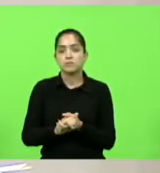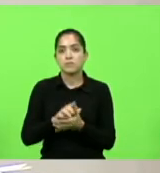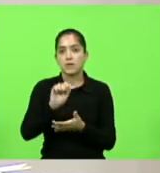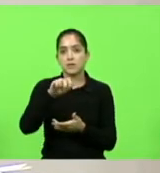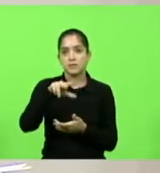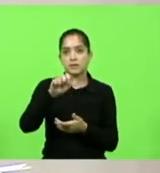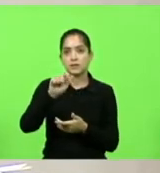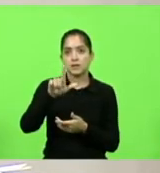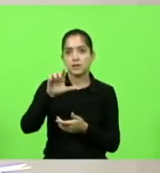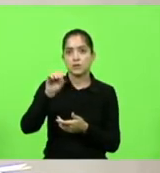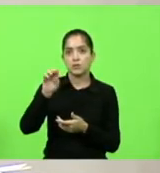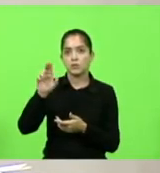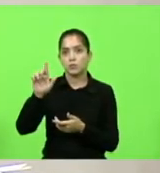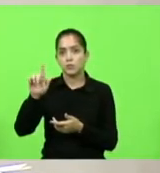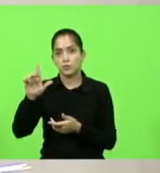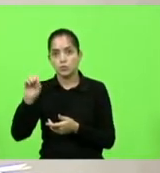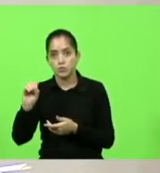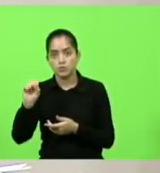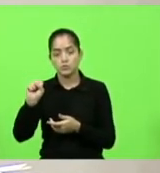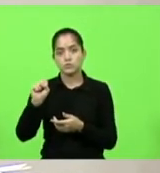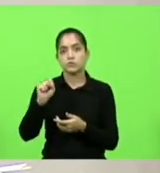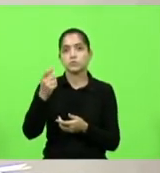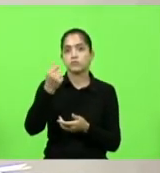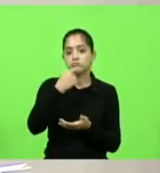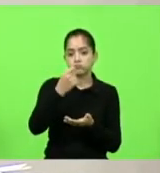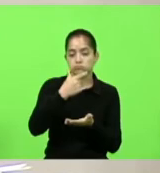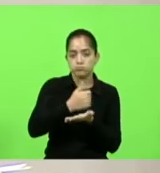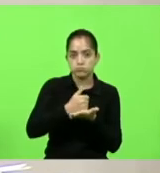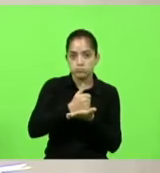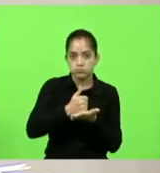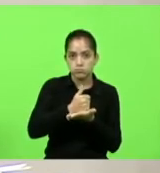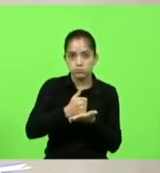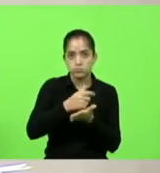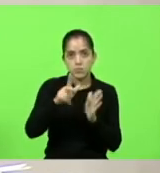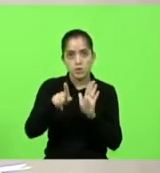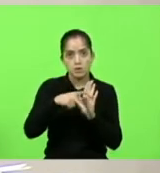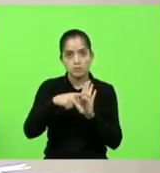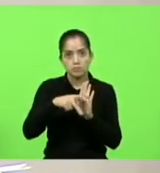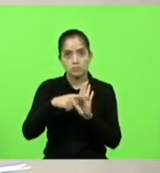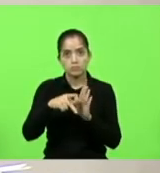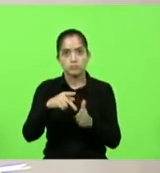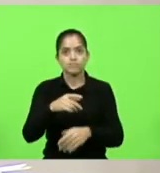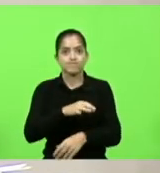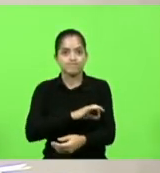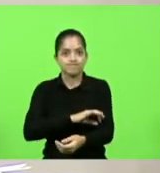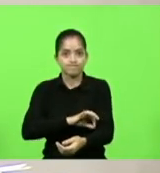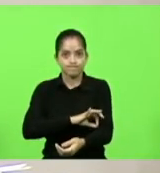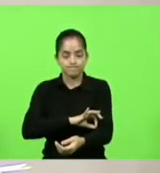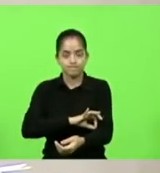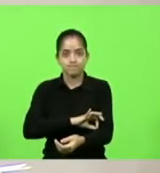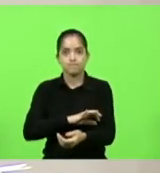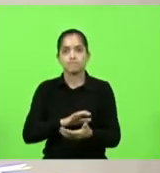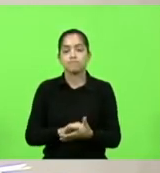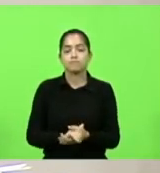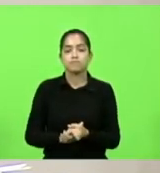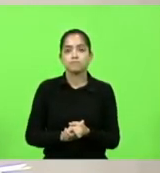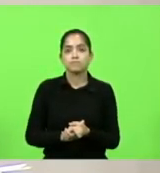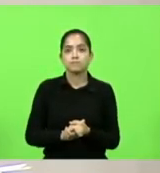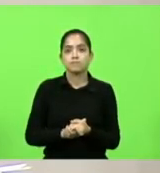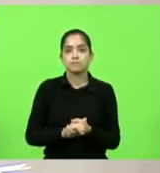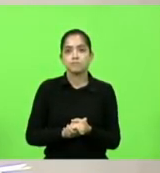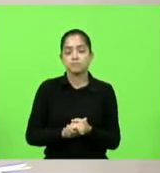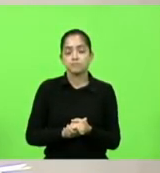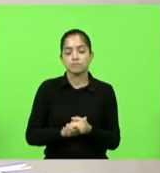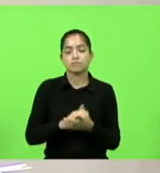insulina para pacientes do SUS em Santa Catarina. Em discussão? Em